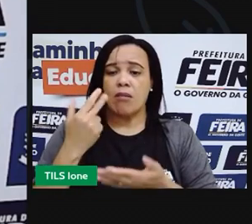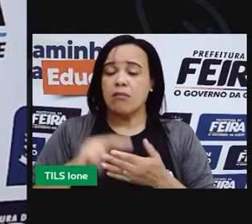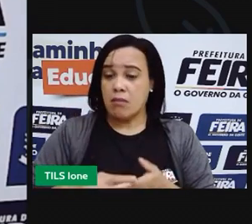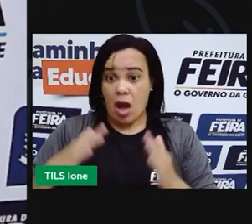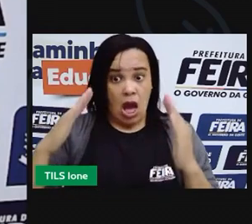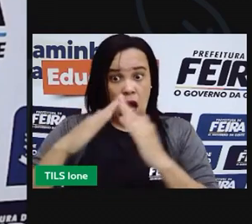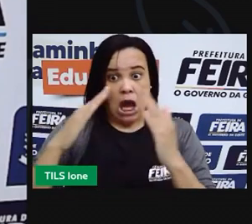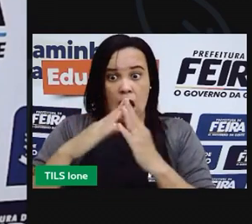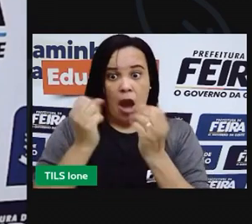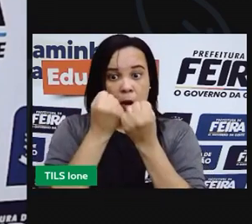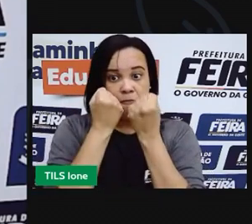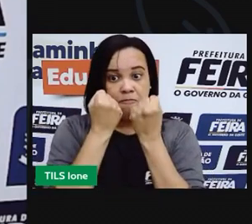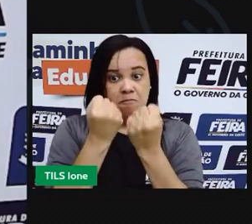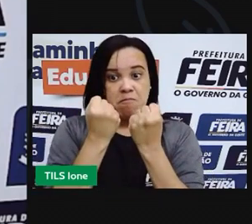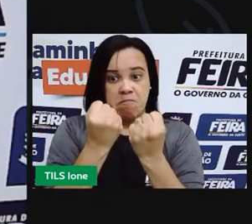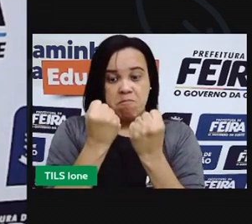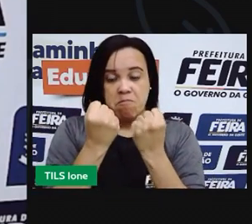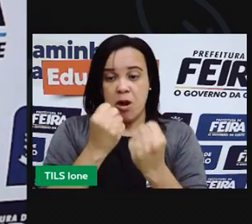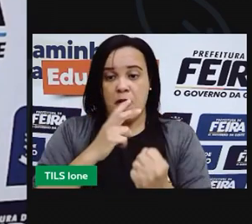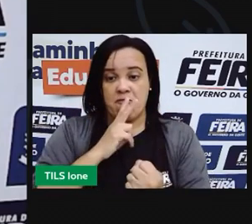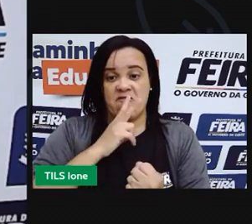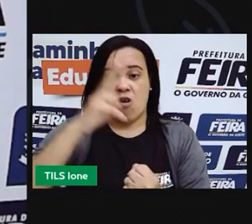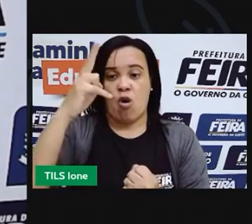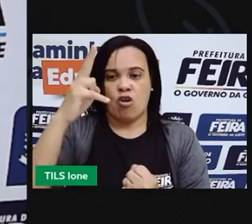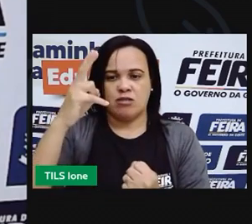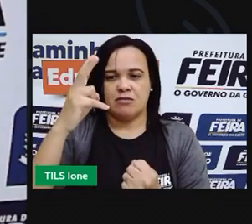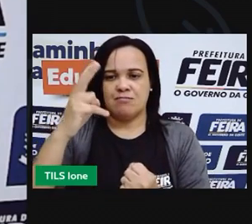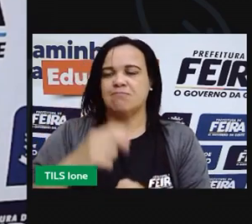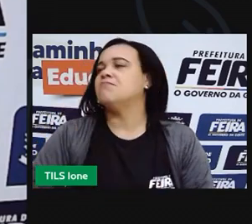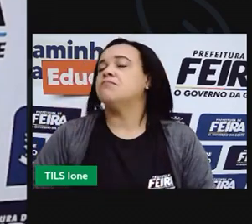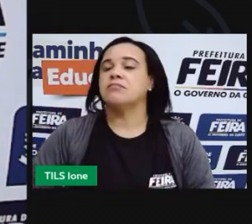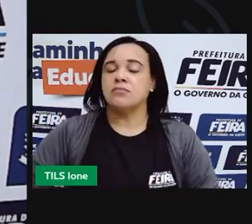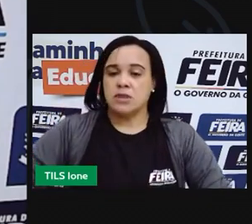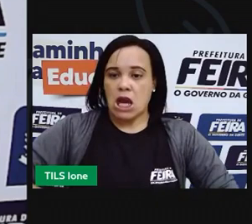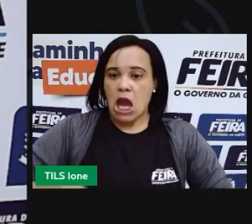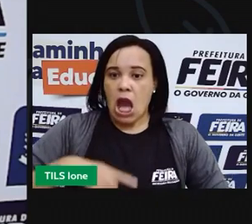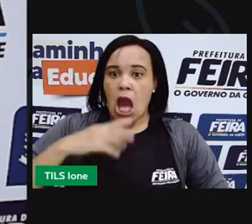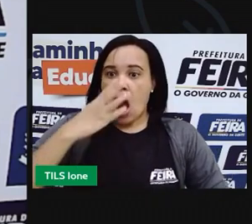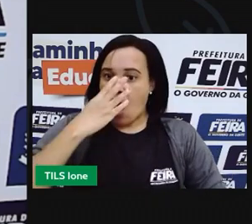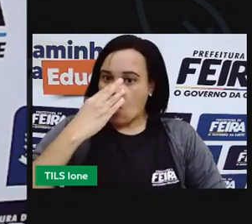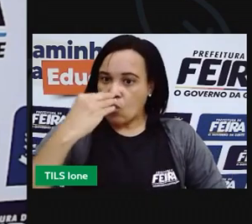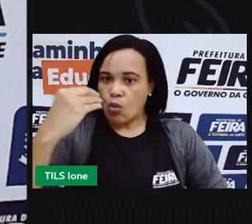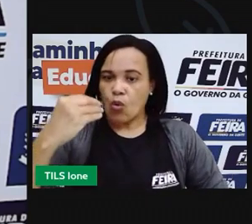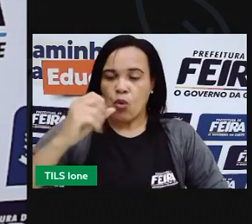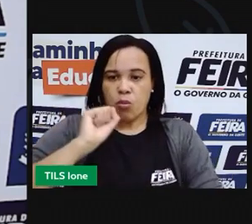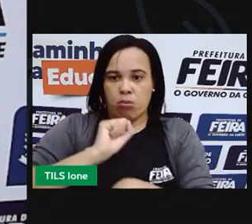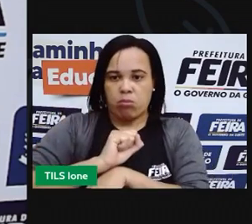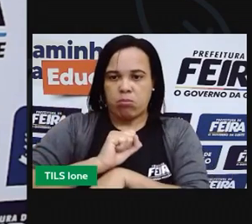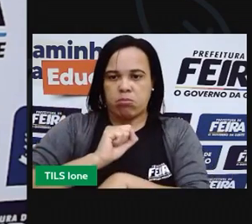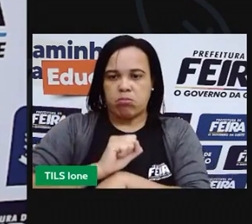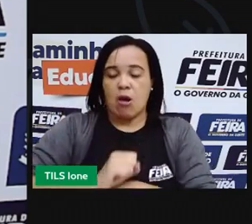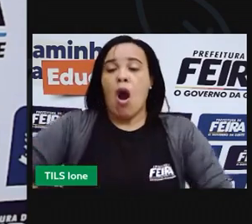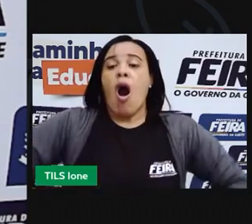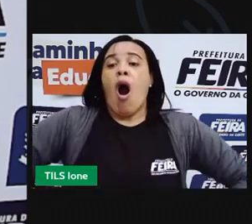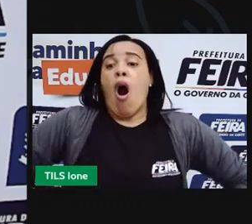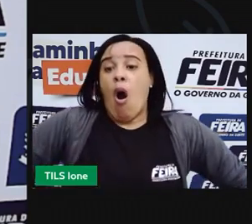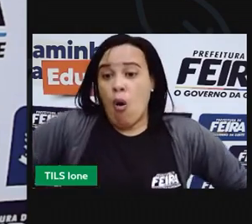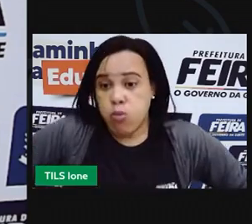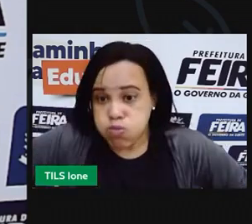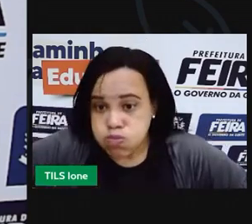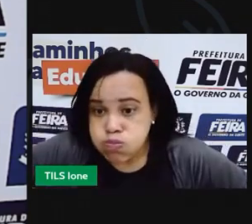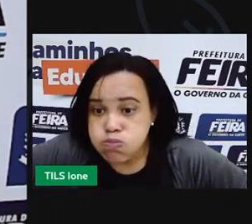casa resistente. Mas ele parou um pouco. Respirou fundo. E soprou mais uma vez.